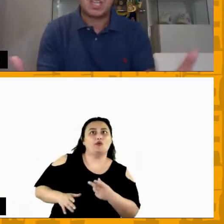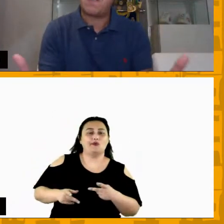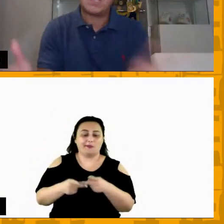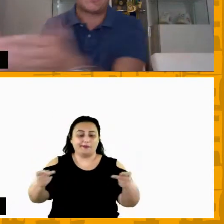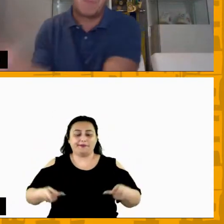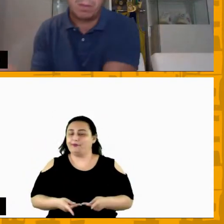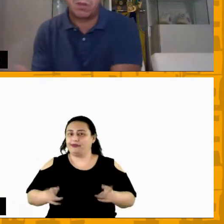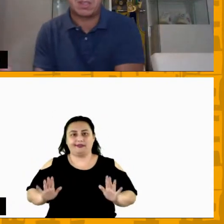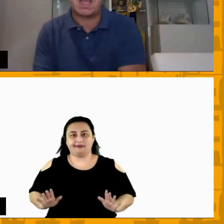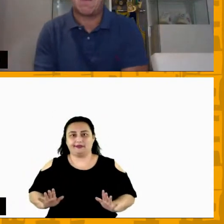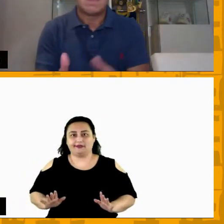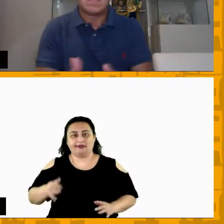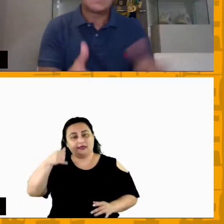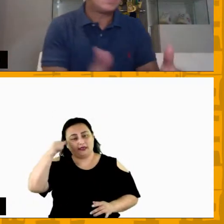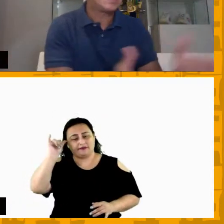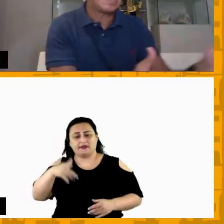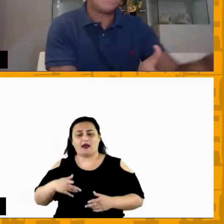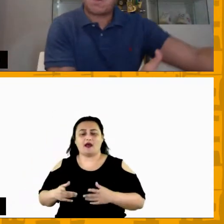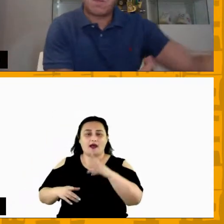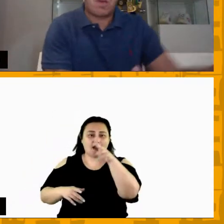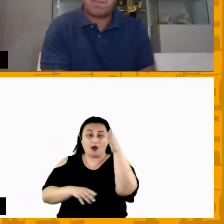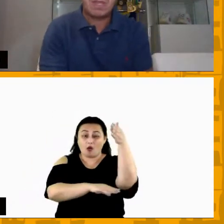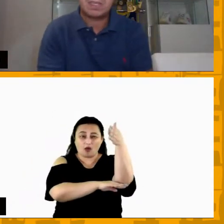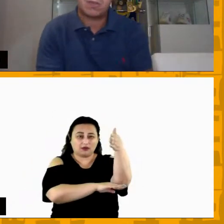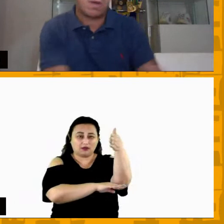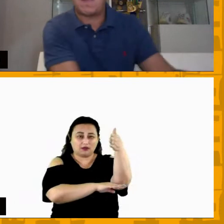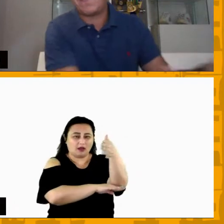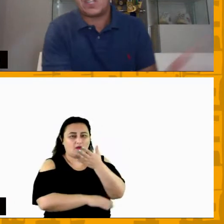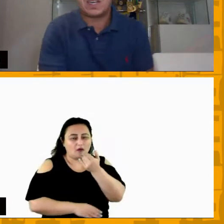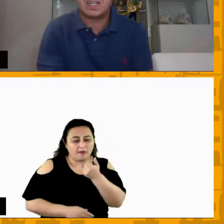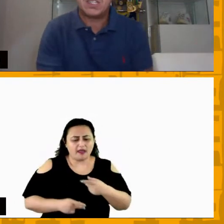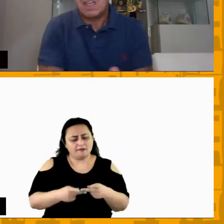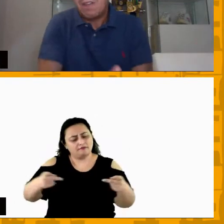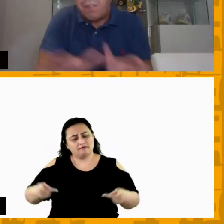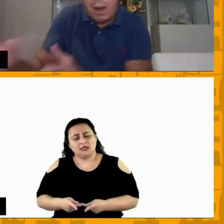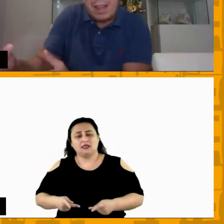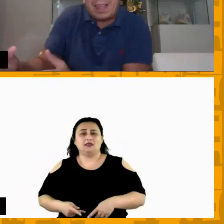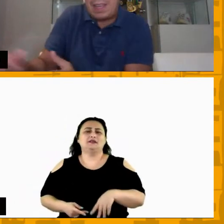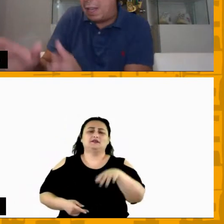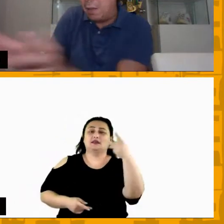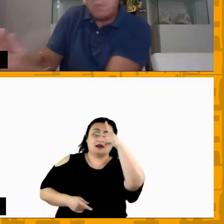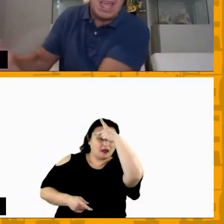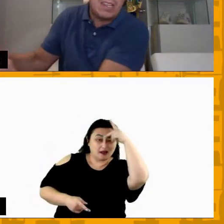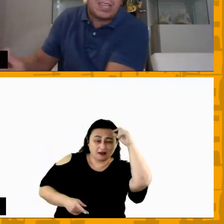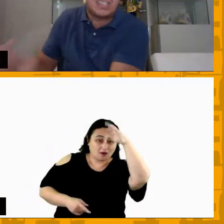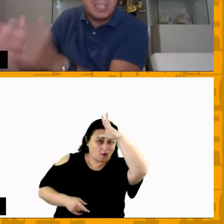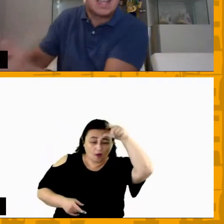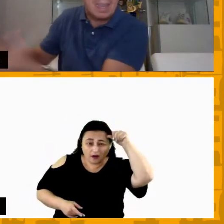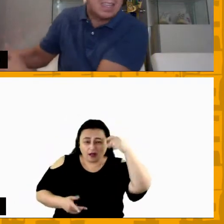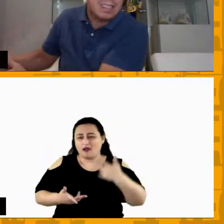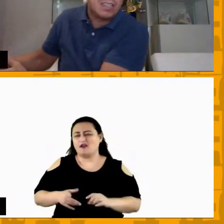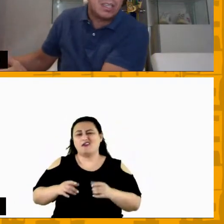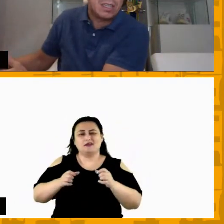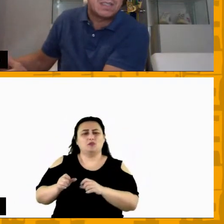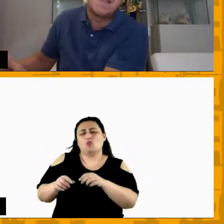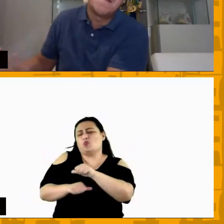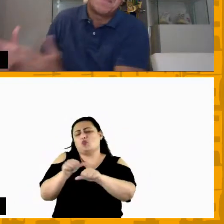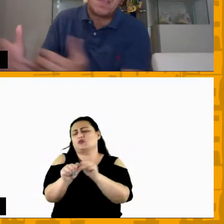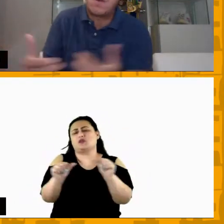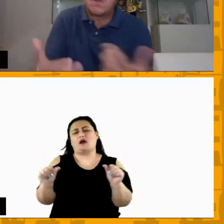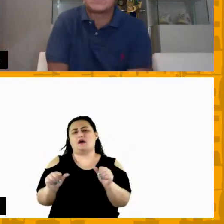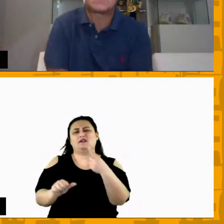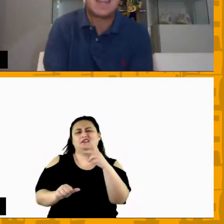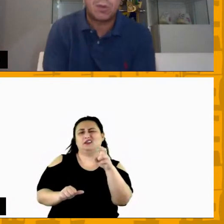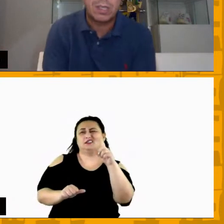num dia em vez de comermos no hotel a gente sair pra comer uma pizza e tomar um refrigerante fora daquele ambiente que a gente tá há 15 dias